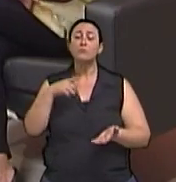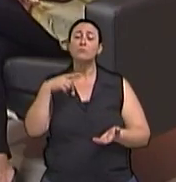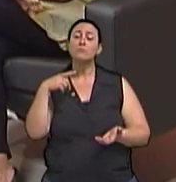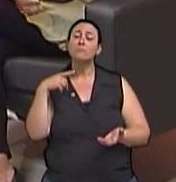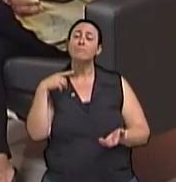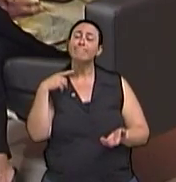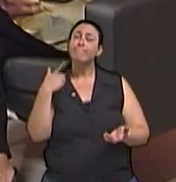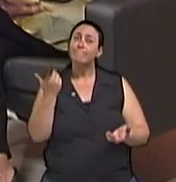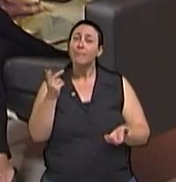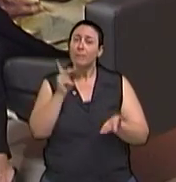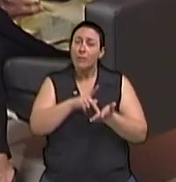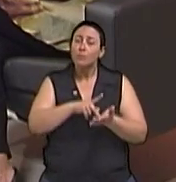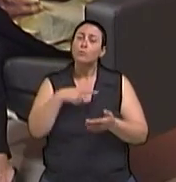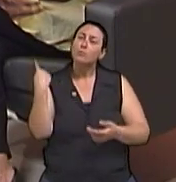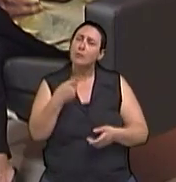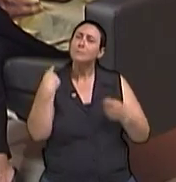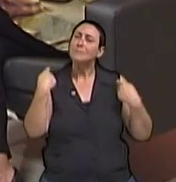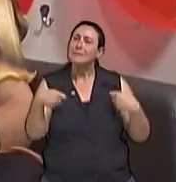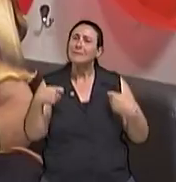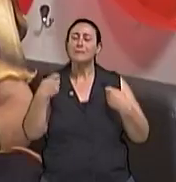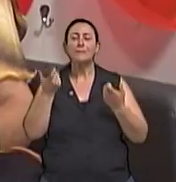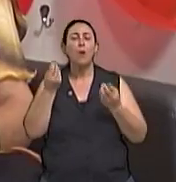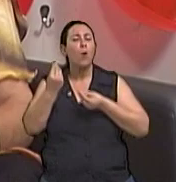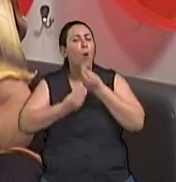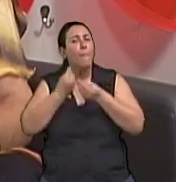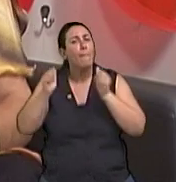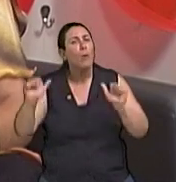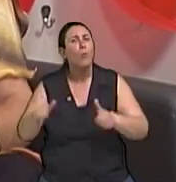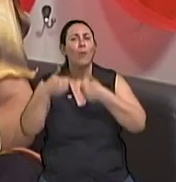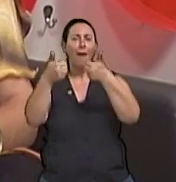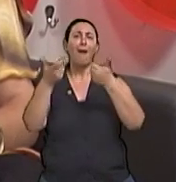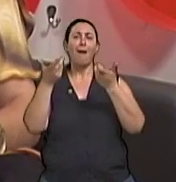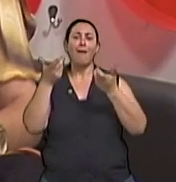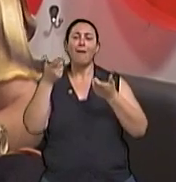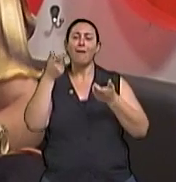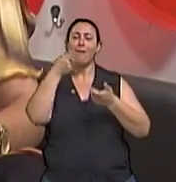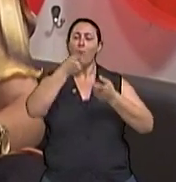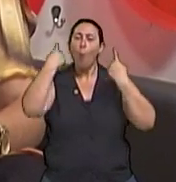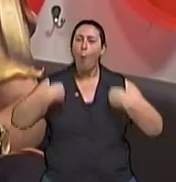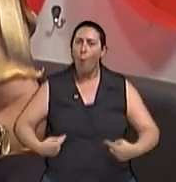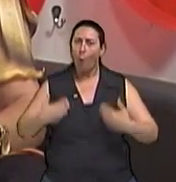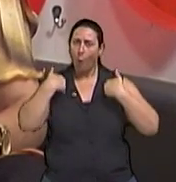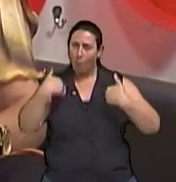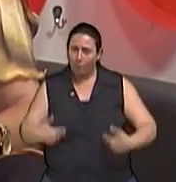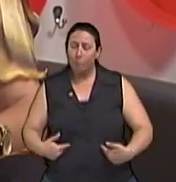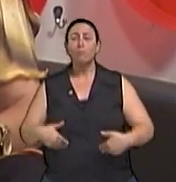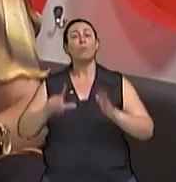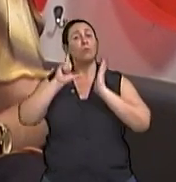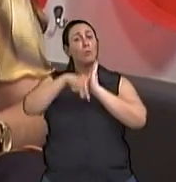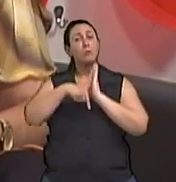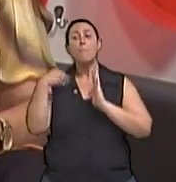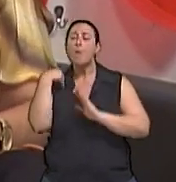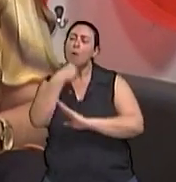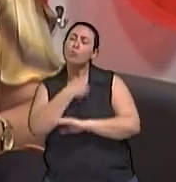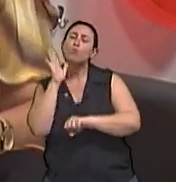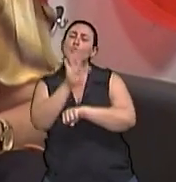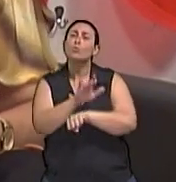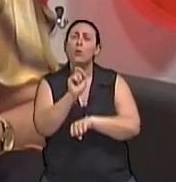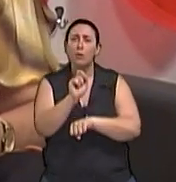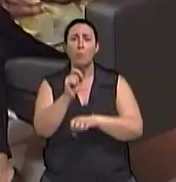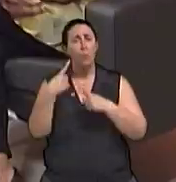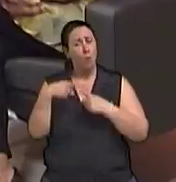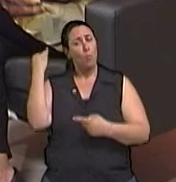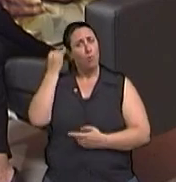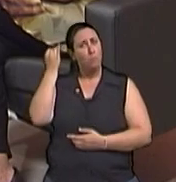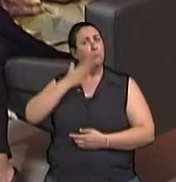comandar, gerenciar uma palavra melhor esse organismo e com a ajuda do médico para saber o que para mim é